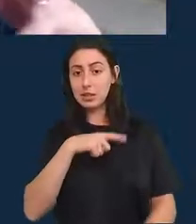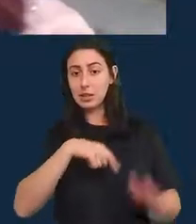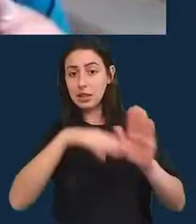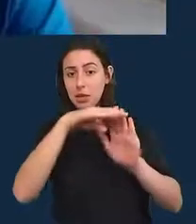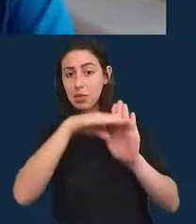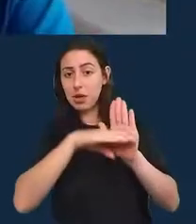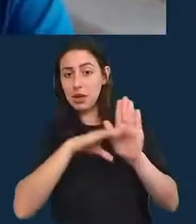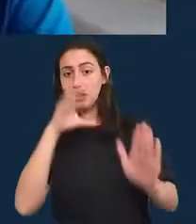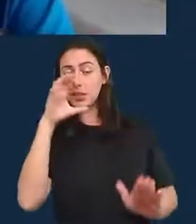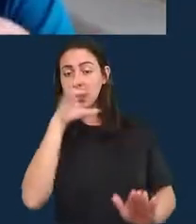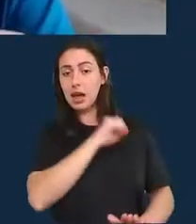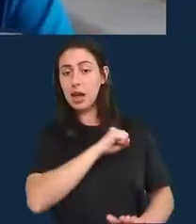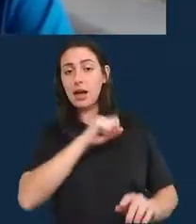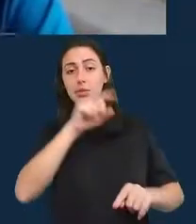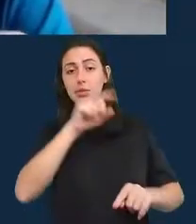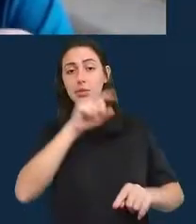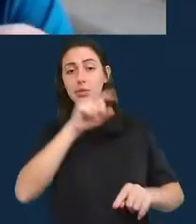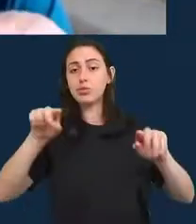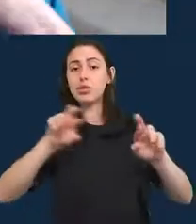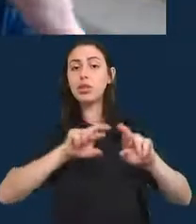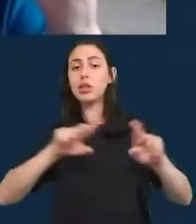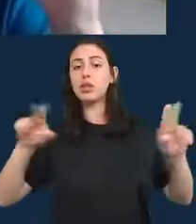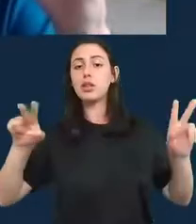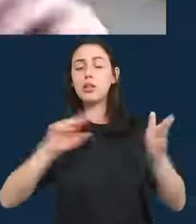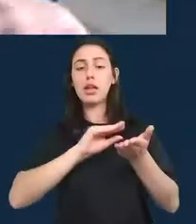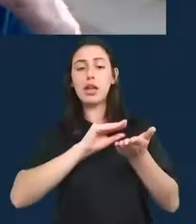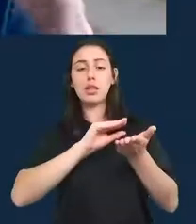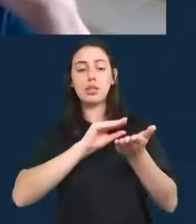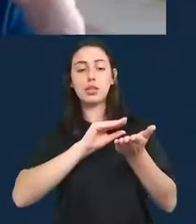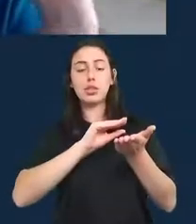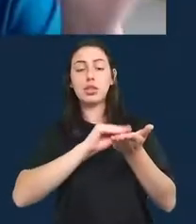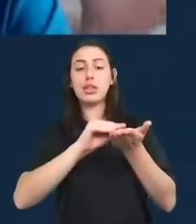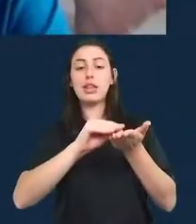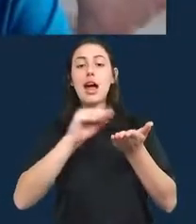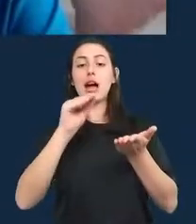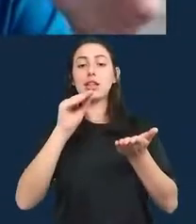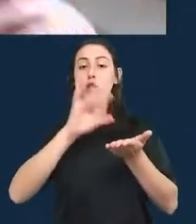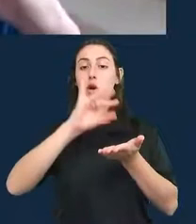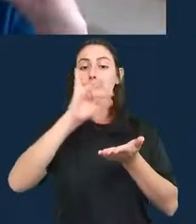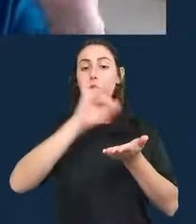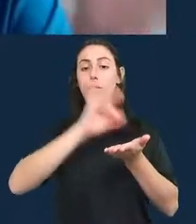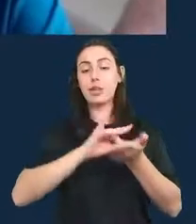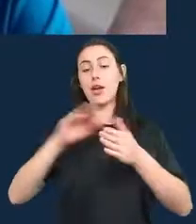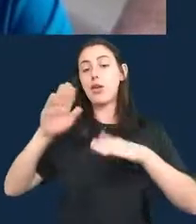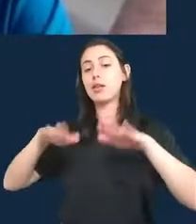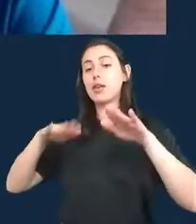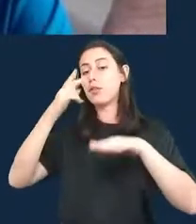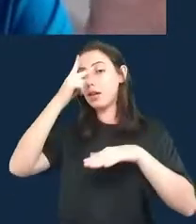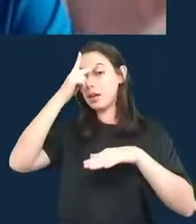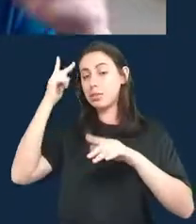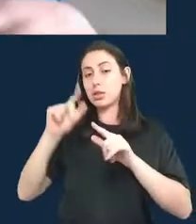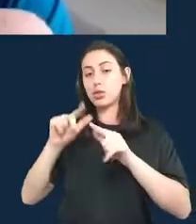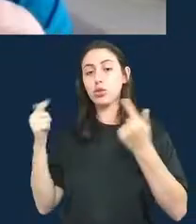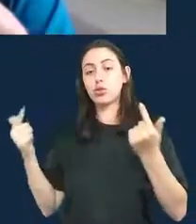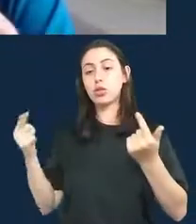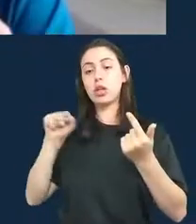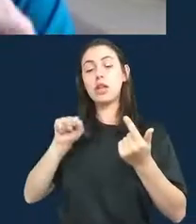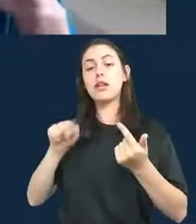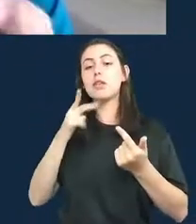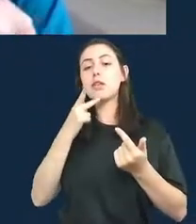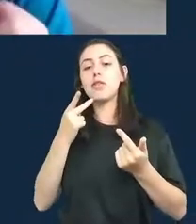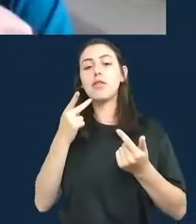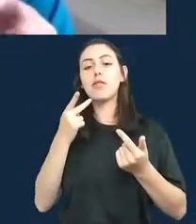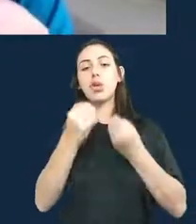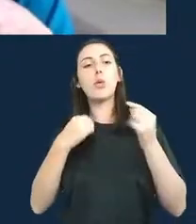bancos de dados oficiais, talvez de jornalistas que estão nos assistindo agora e que estejam pensando onde que eu posso encontrar esses dados